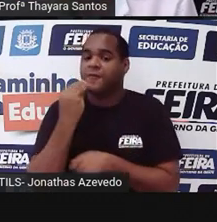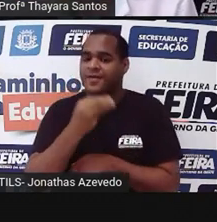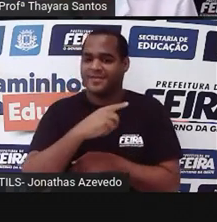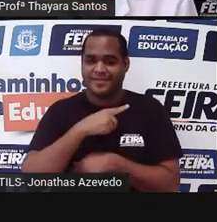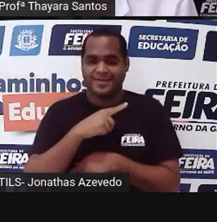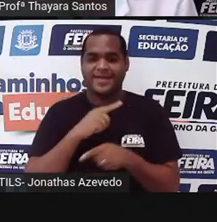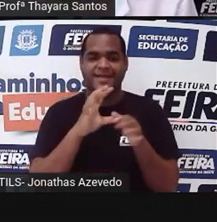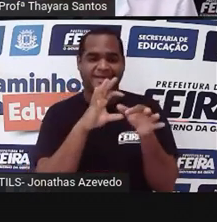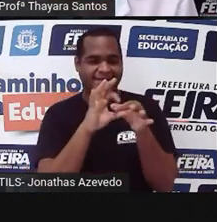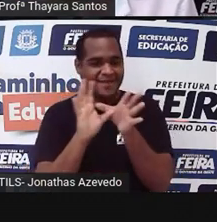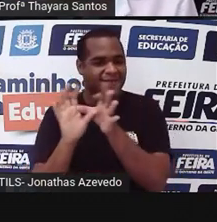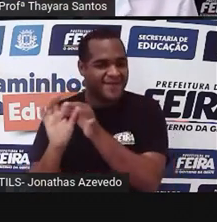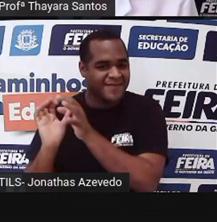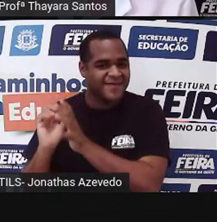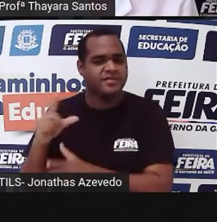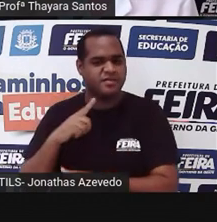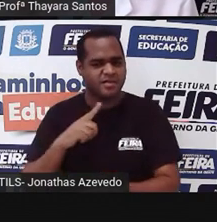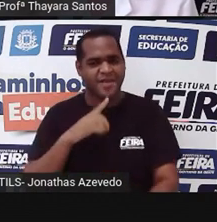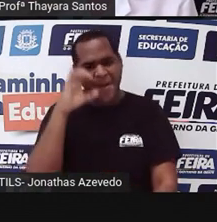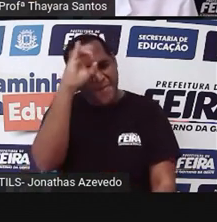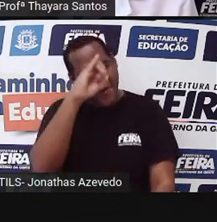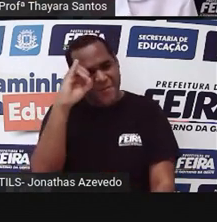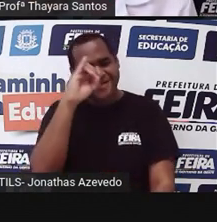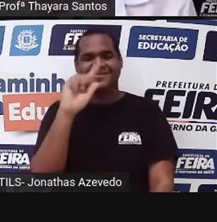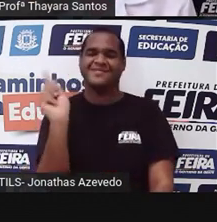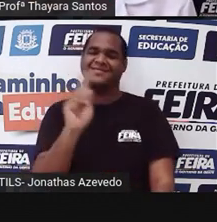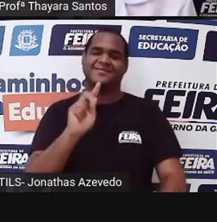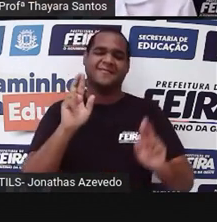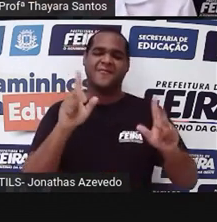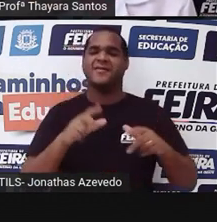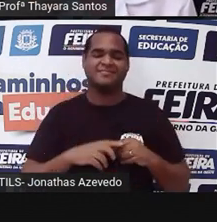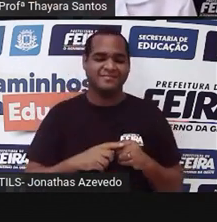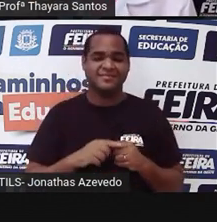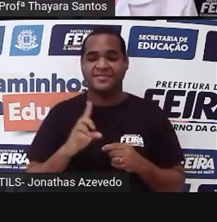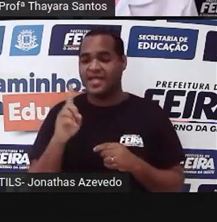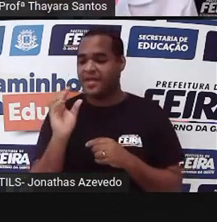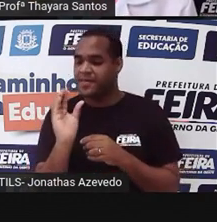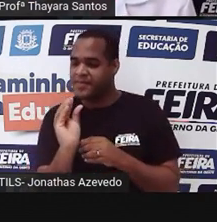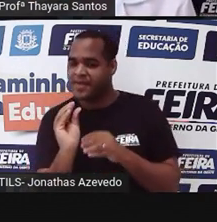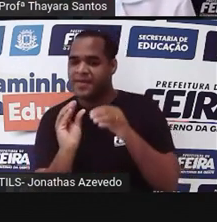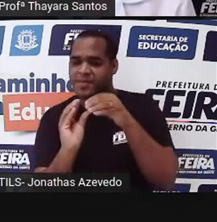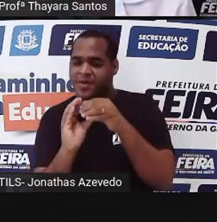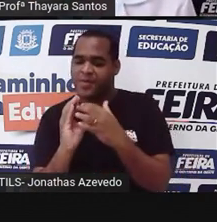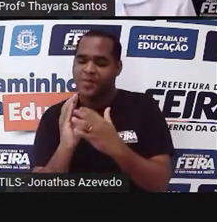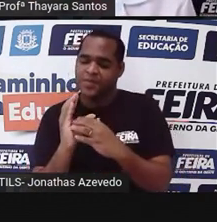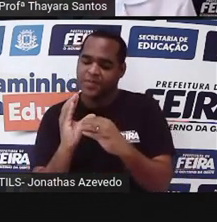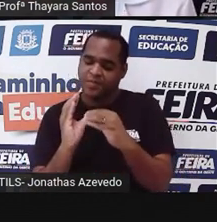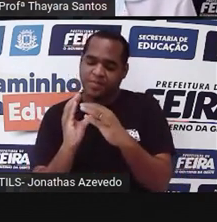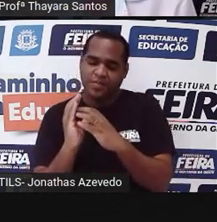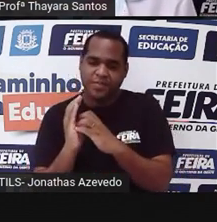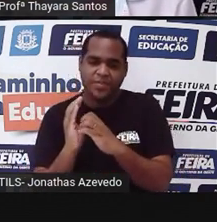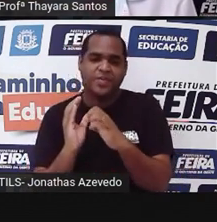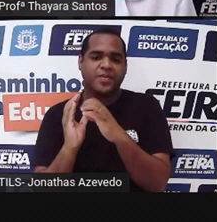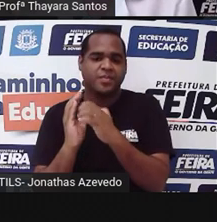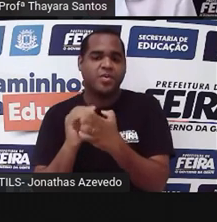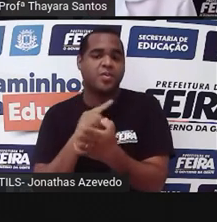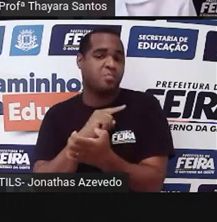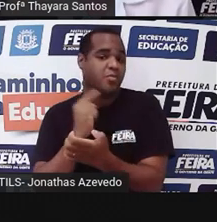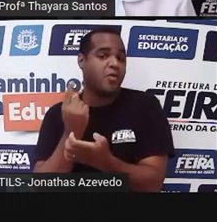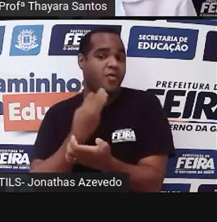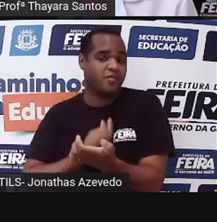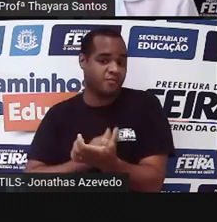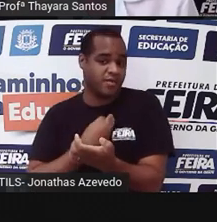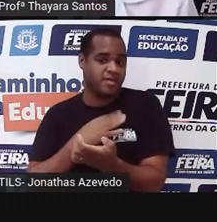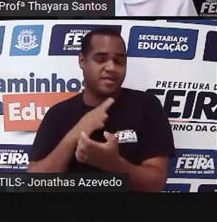estavam disponíveis, né? Que ela não é boba. Então, já que o bicho morreu ali dentro dela, ela pega aqueles nutrientes e absorve. Ele já está morto mesmo.